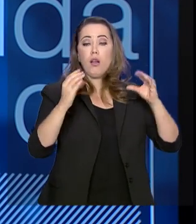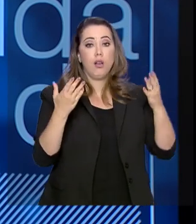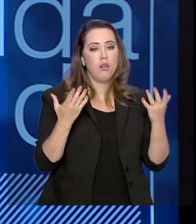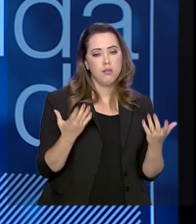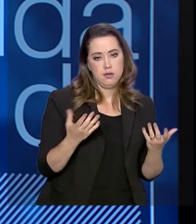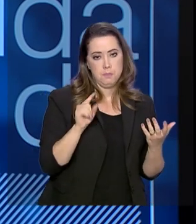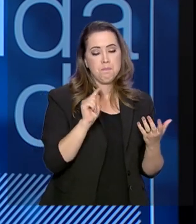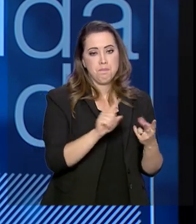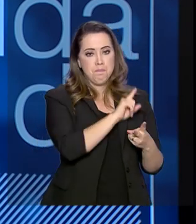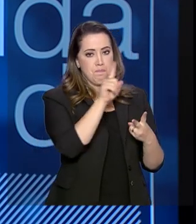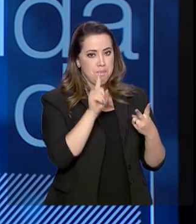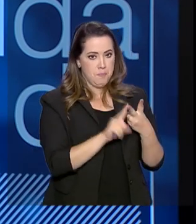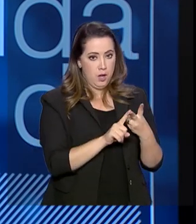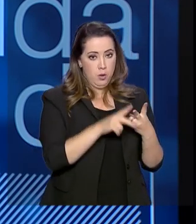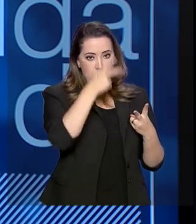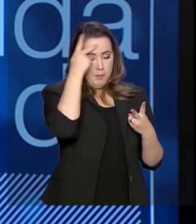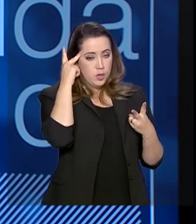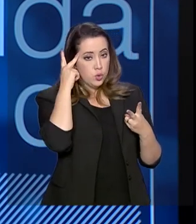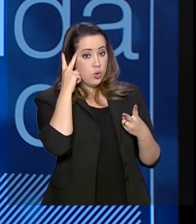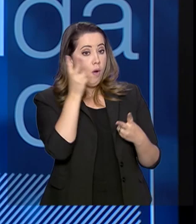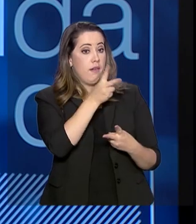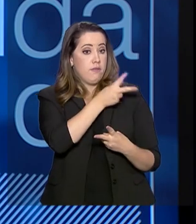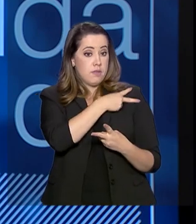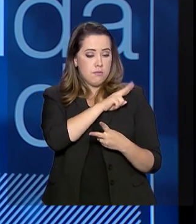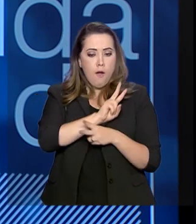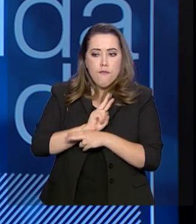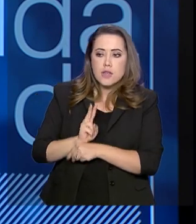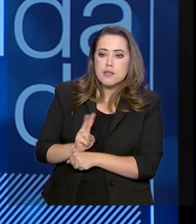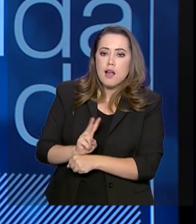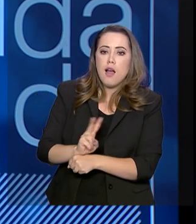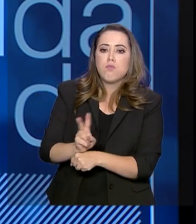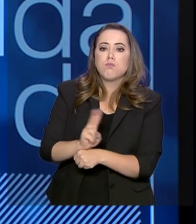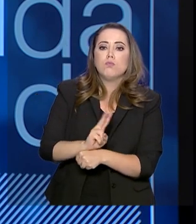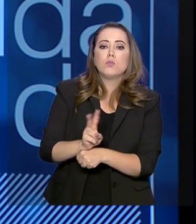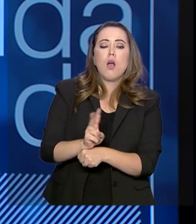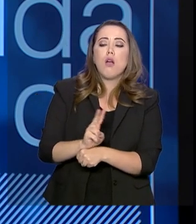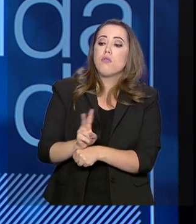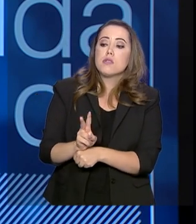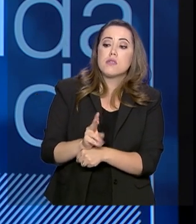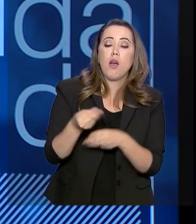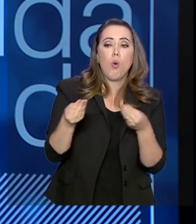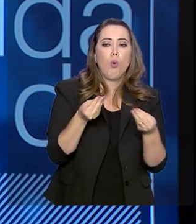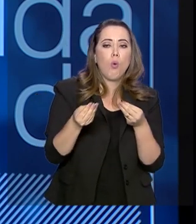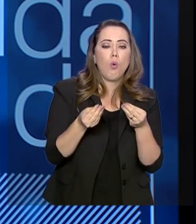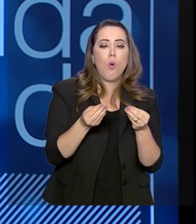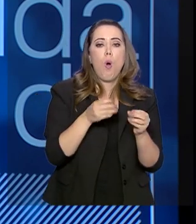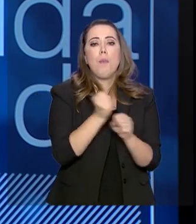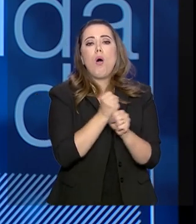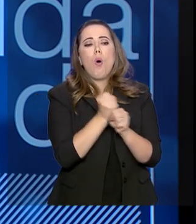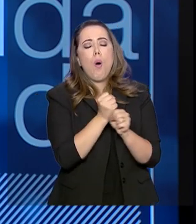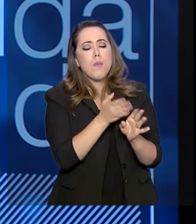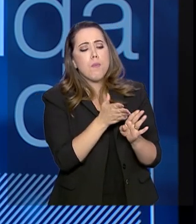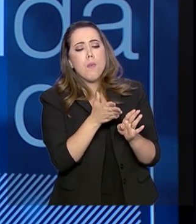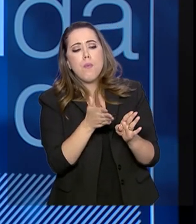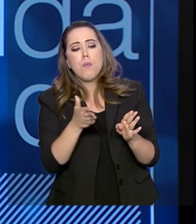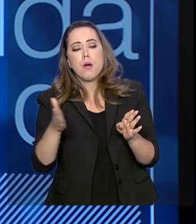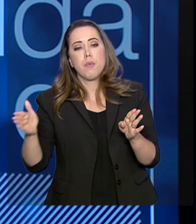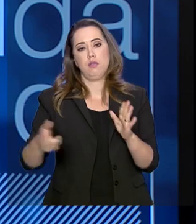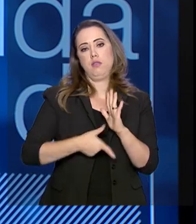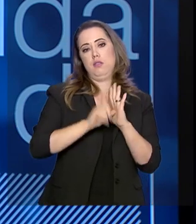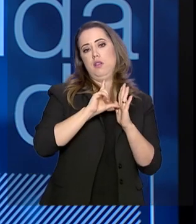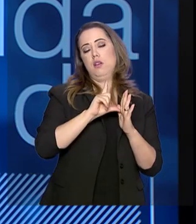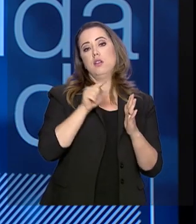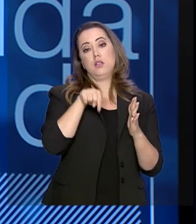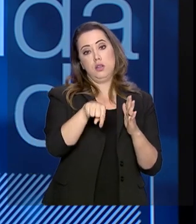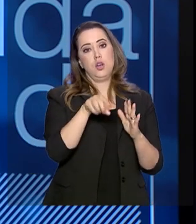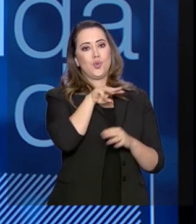órgão dele, o outro é para o fiscal lá na ponta, então o fiscal do município que tem que acompanhar a obra. Antes da plataforma,